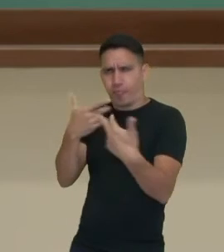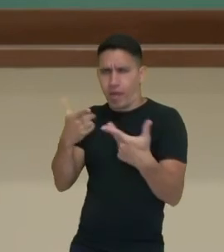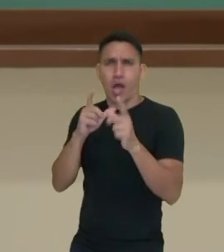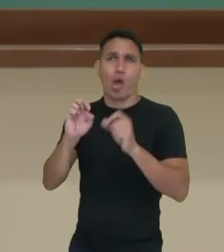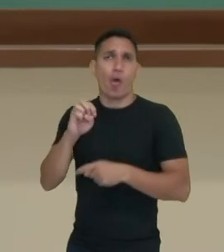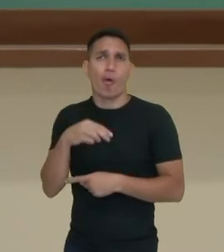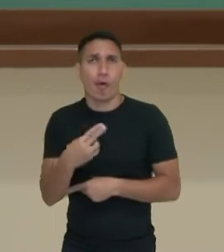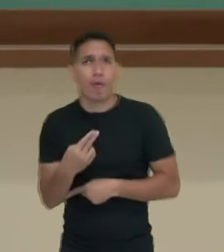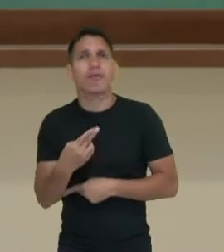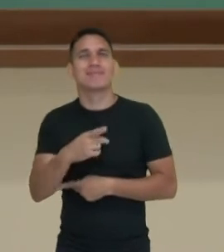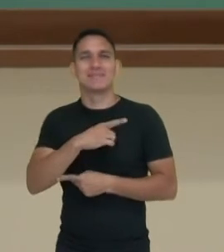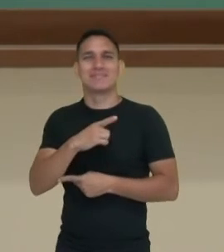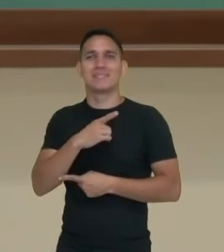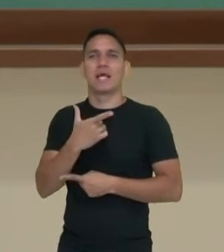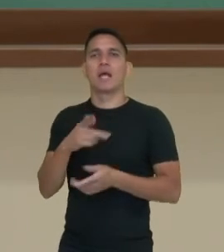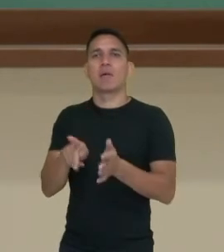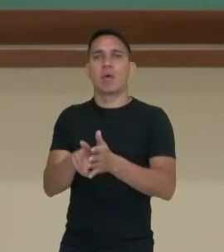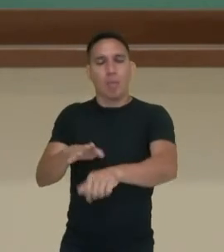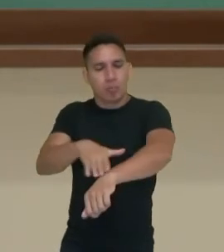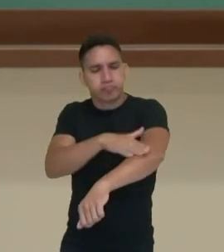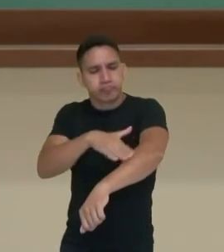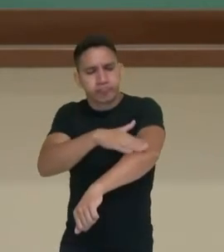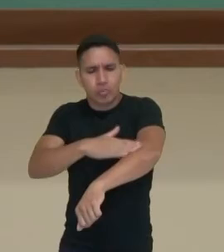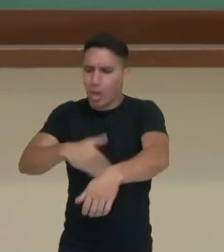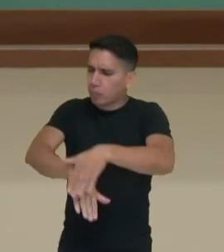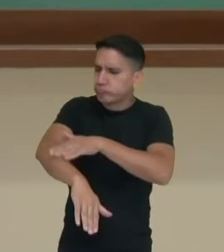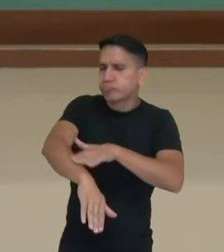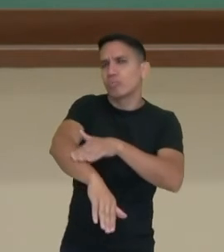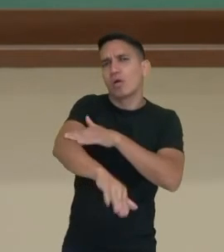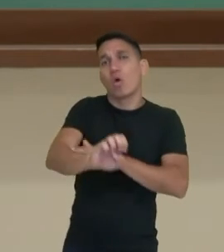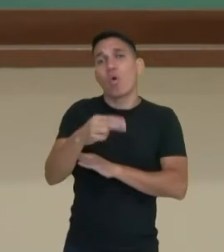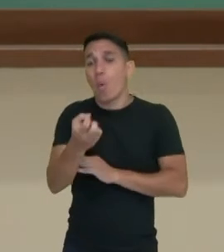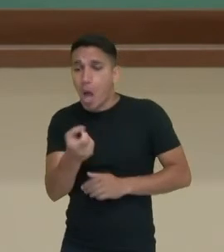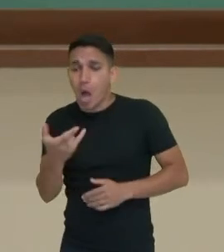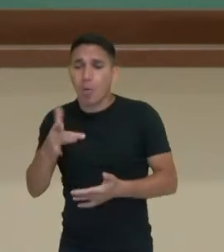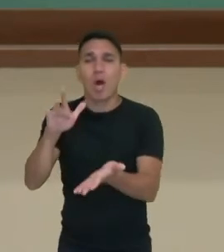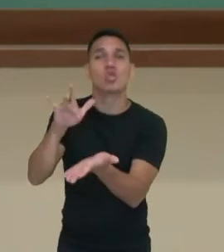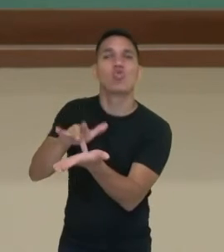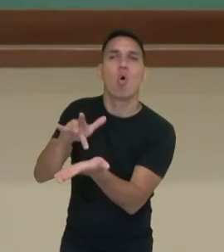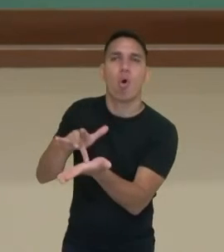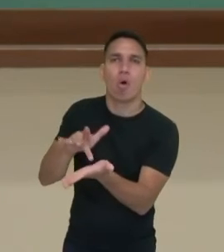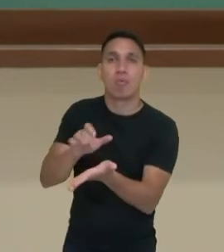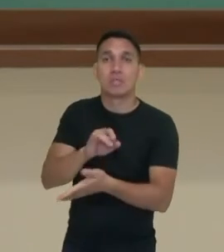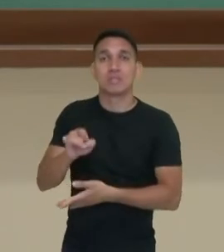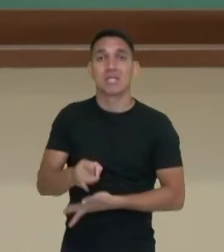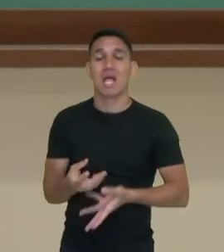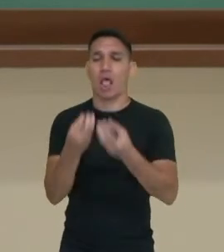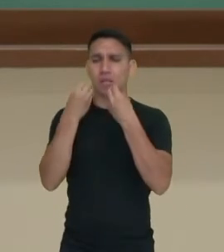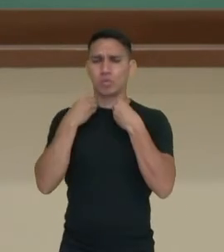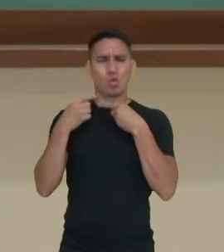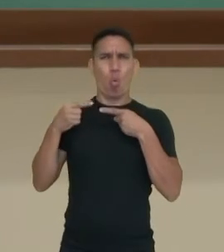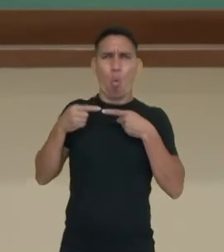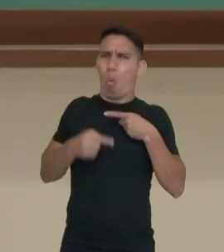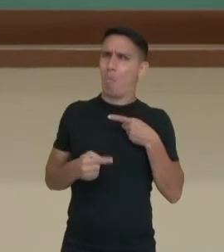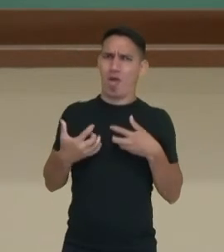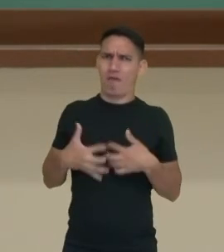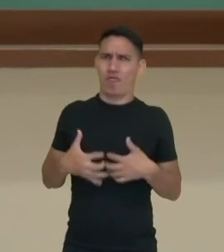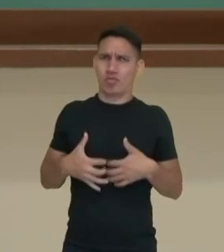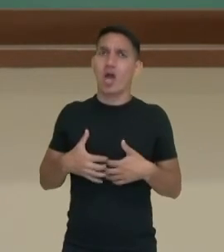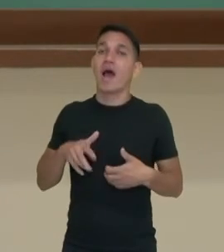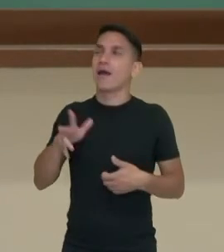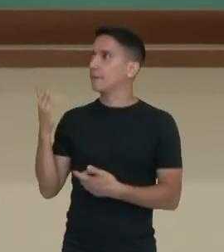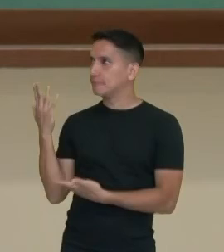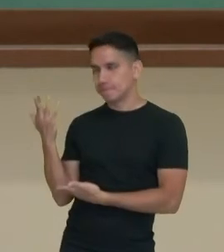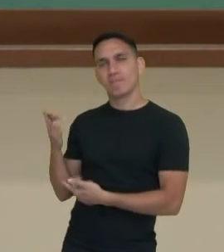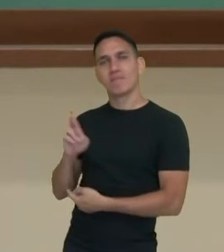Ou aqueles cremes passados na pele, de repente alguma coisa que você tocou. Todas aquelas substâncias indesejadas pelo corpo, o sistema urinário vai eliminar.